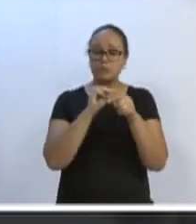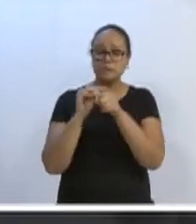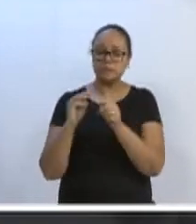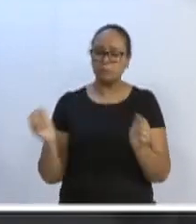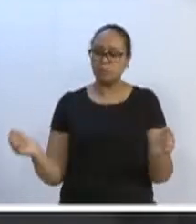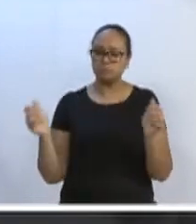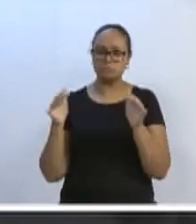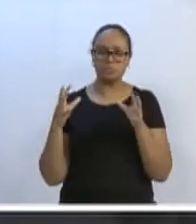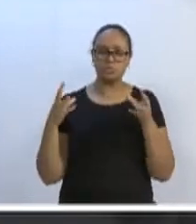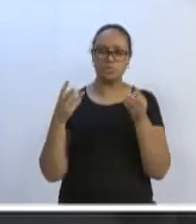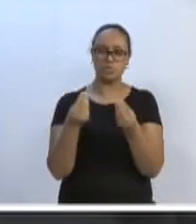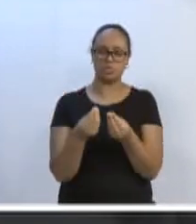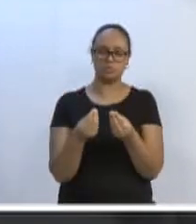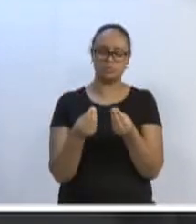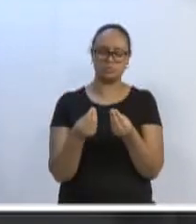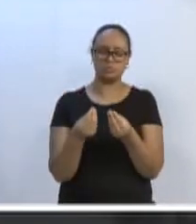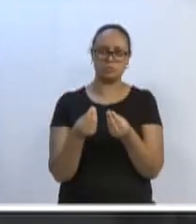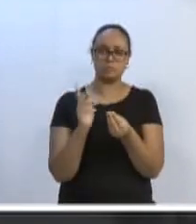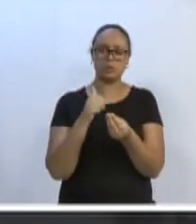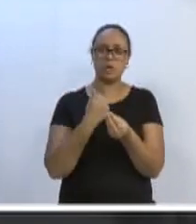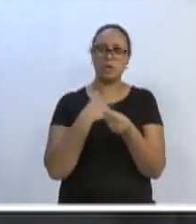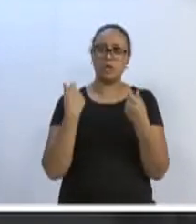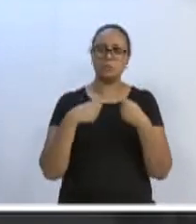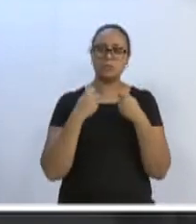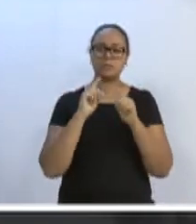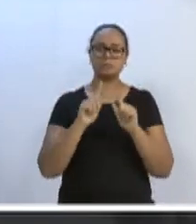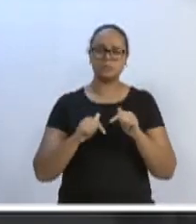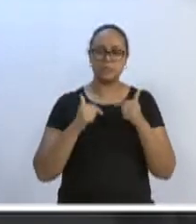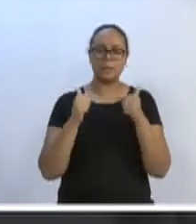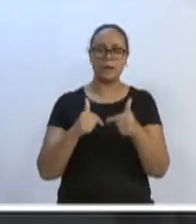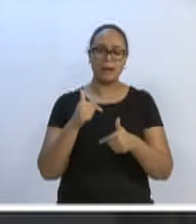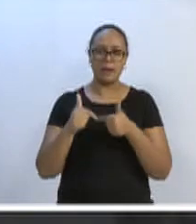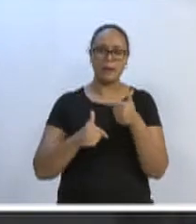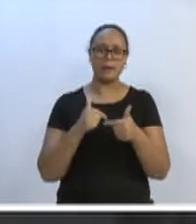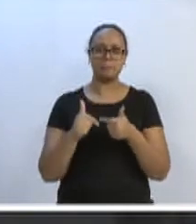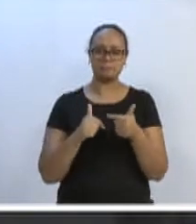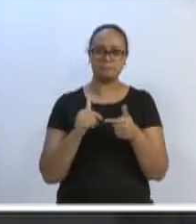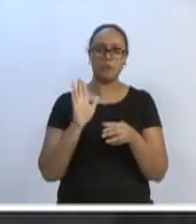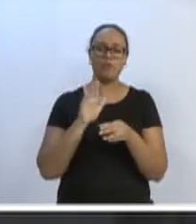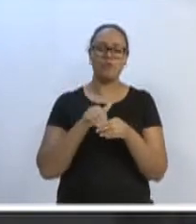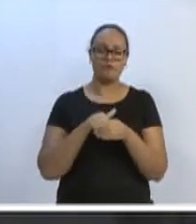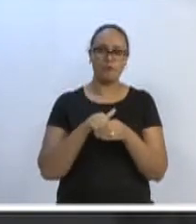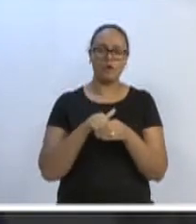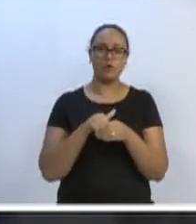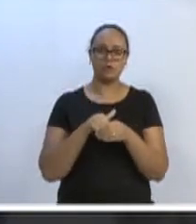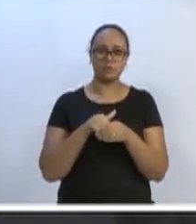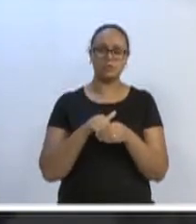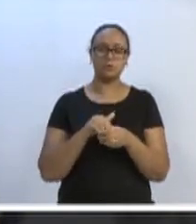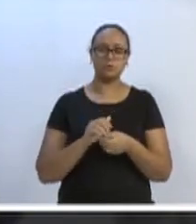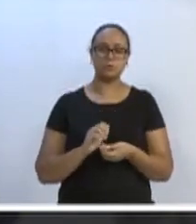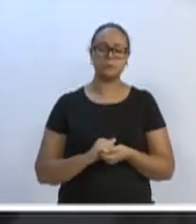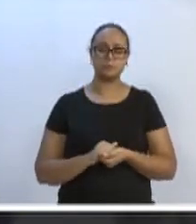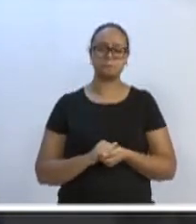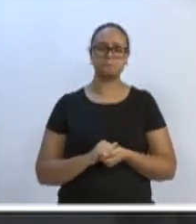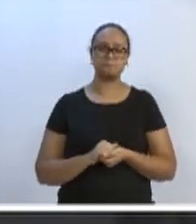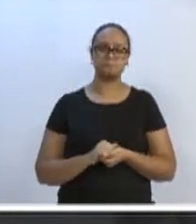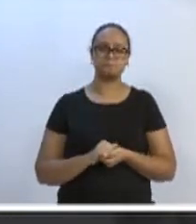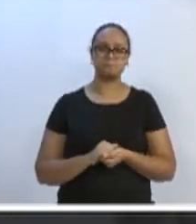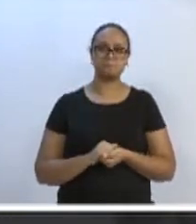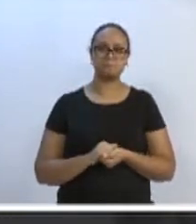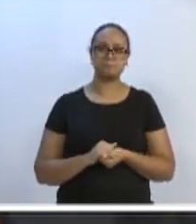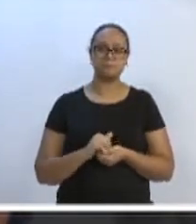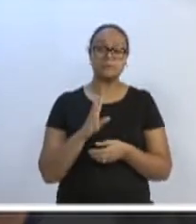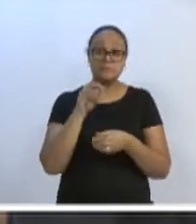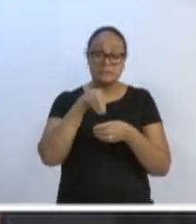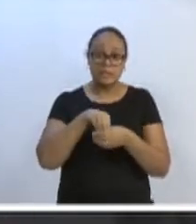e nós temos que trabalhar, nós todos irmanados aqui, no Voto Útil, uma campanha que traga para dentro